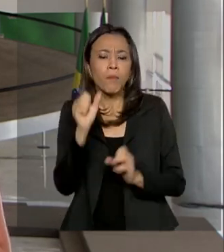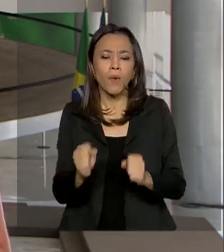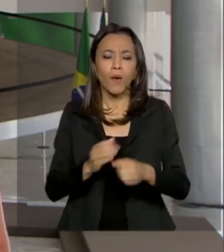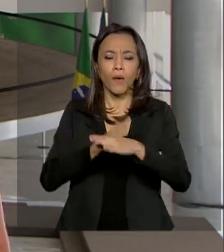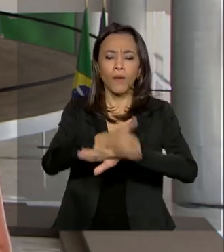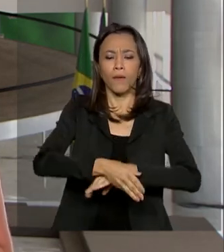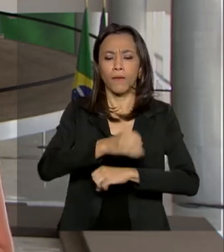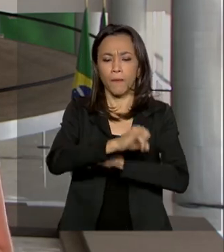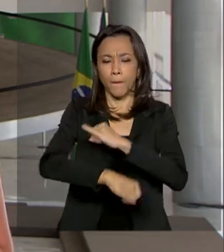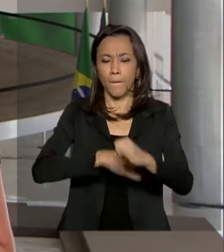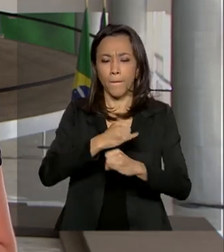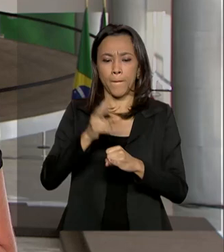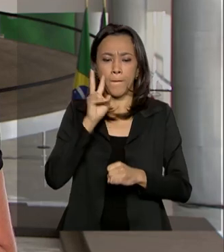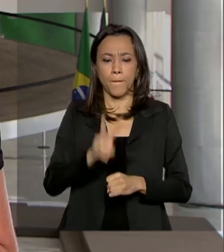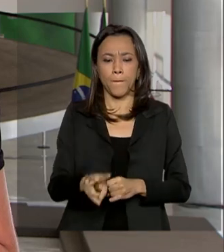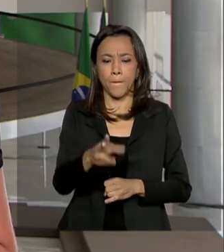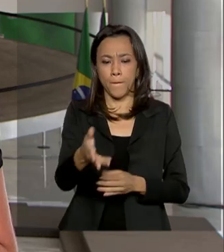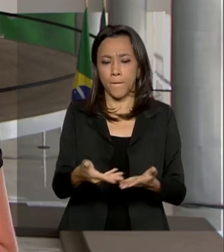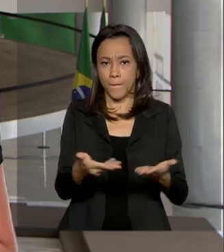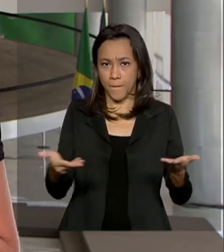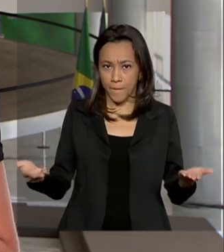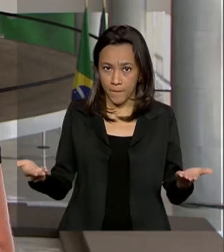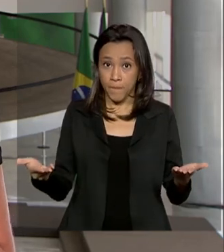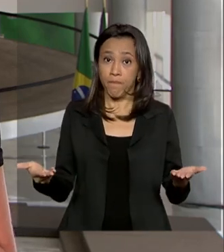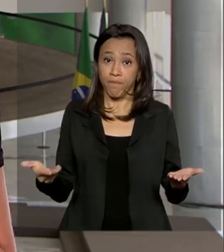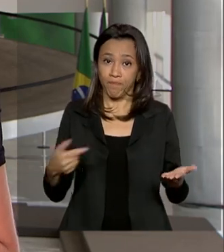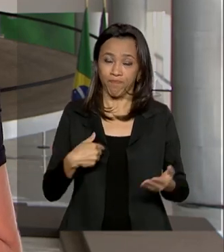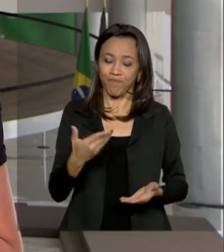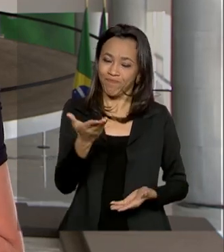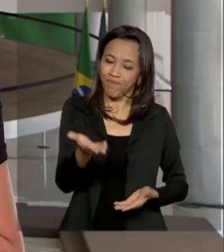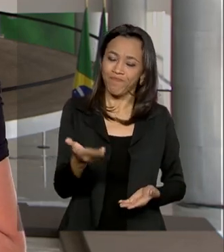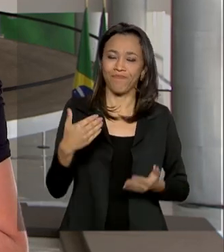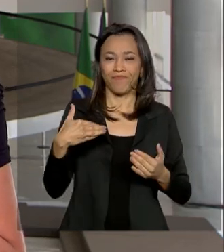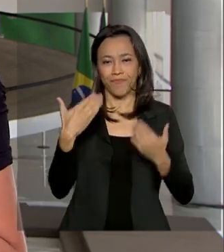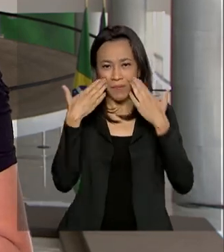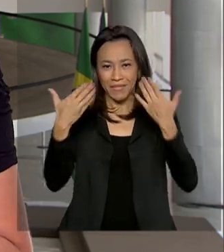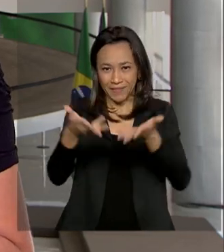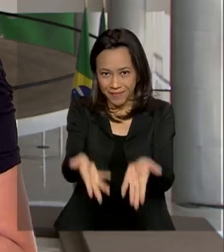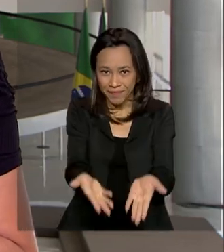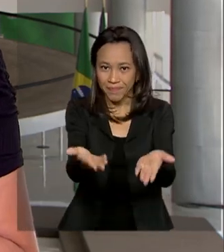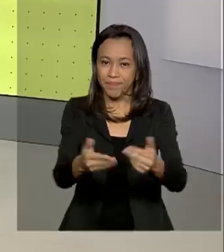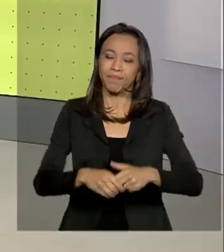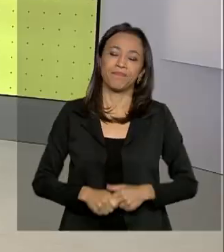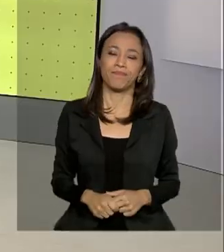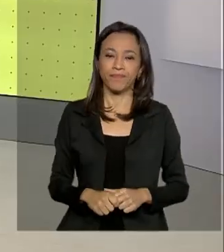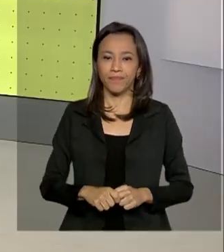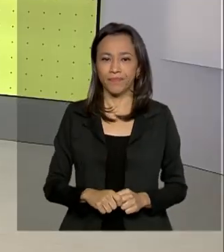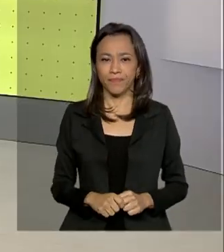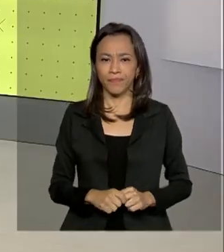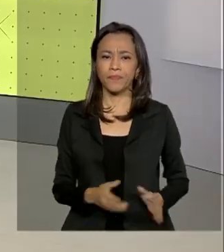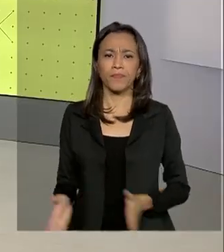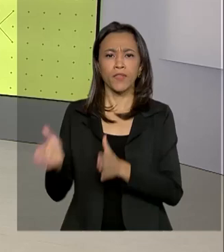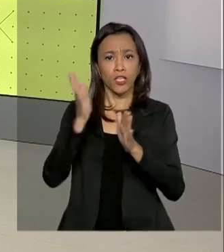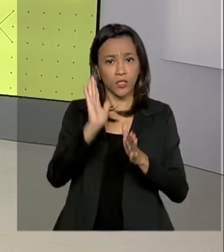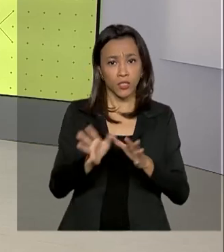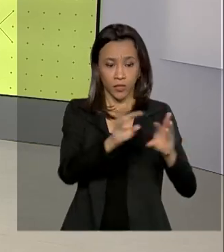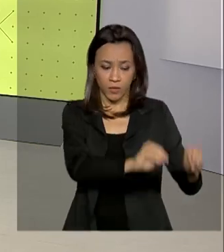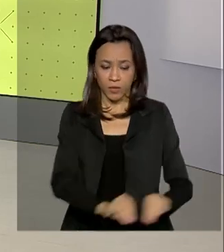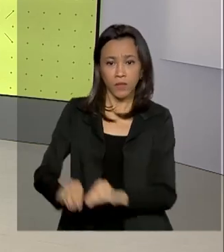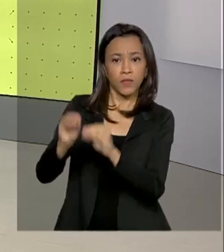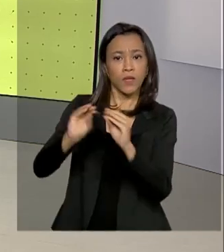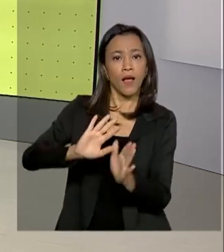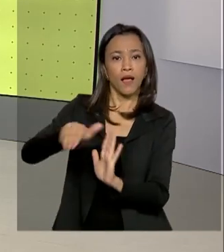auxílio.caixa.gov.br. Selma Dias para o Governo Agora. Foi prorrogada até